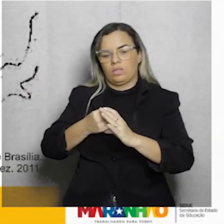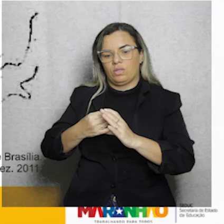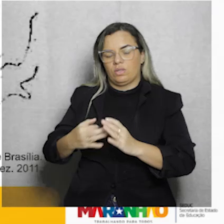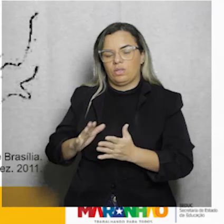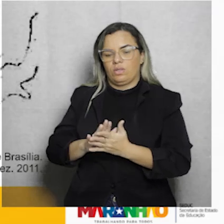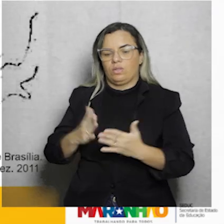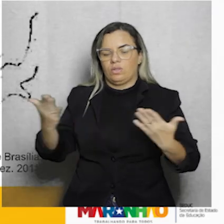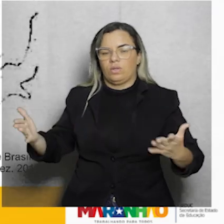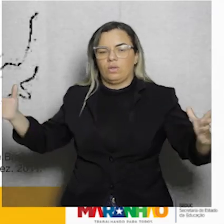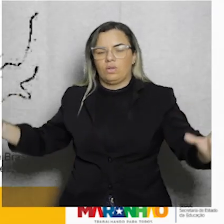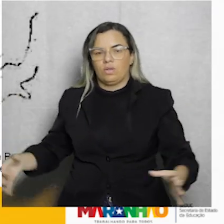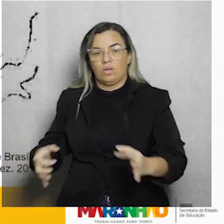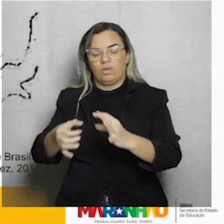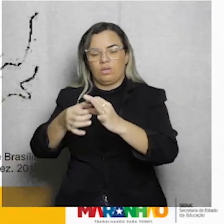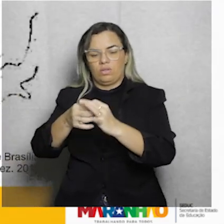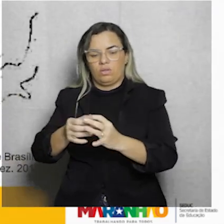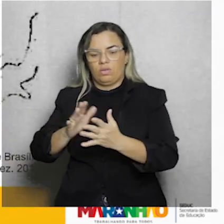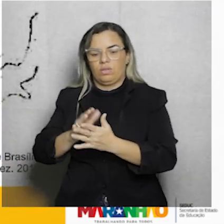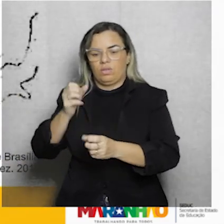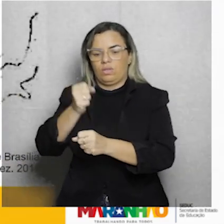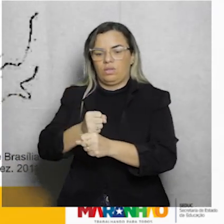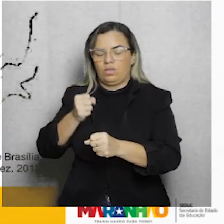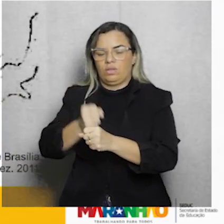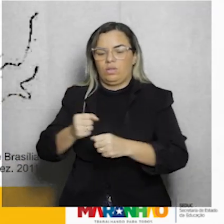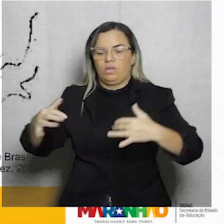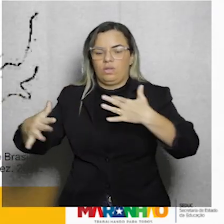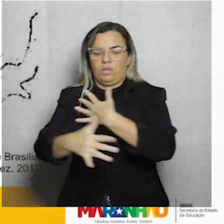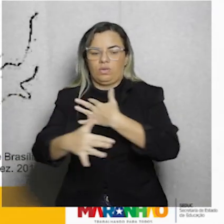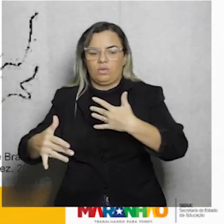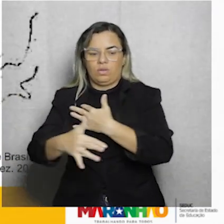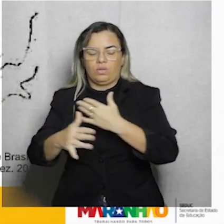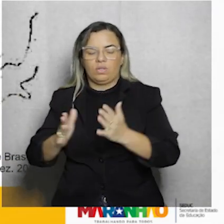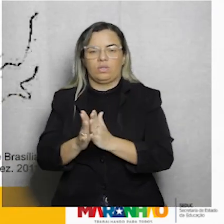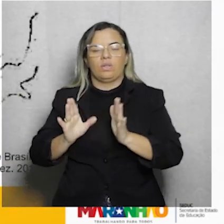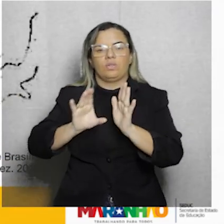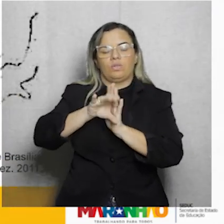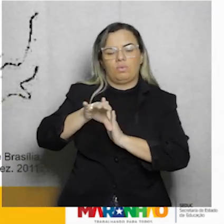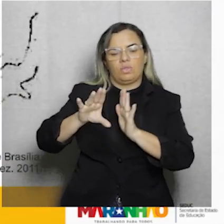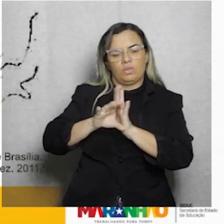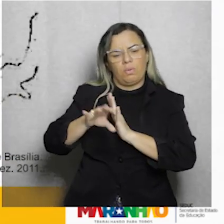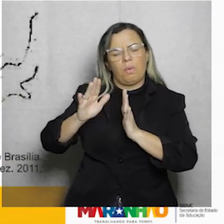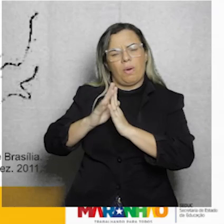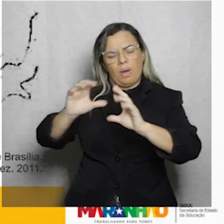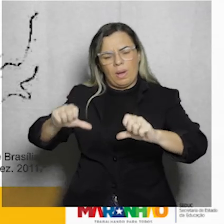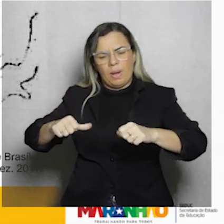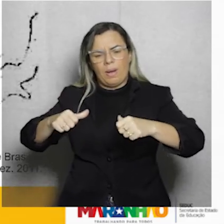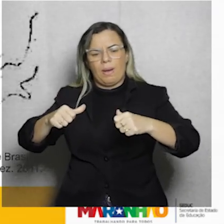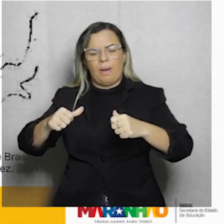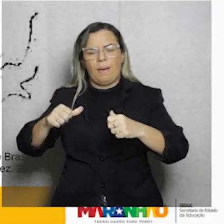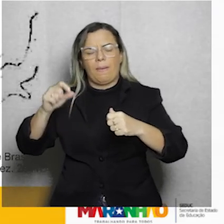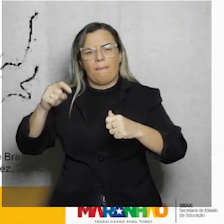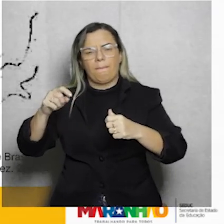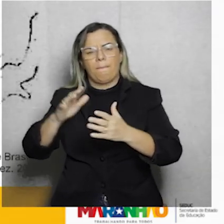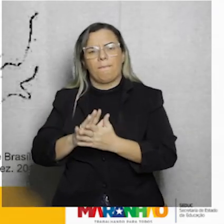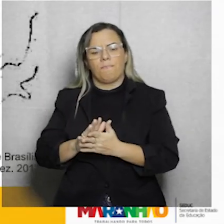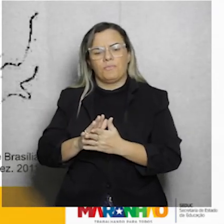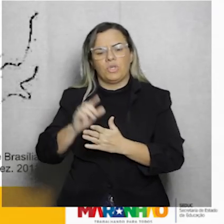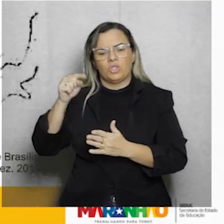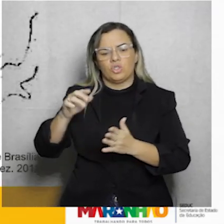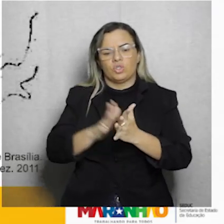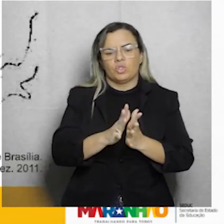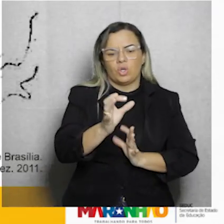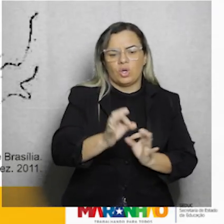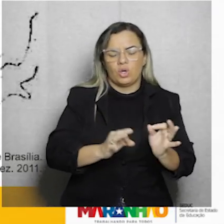aliando ao quê? A construção da cidade com os conceitos positivistas, né? De ordem e progresso,